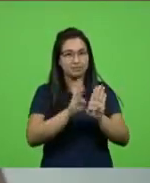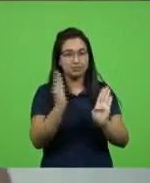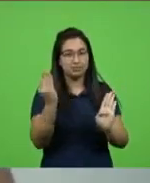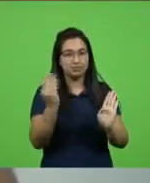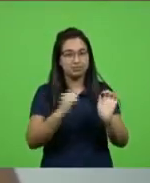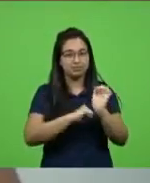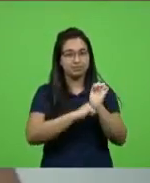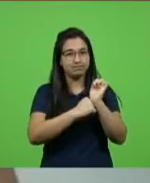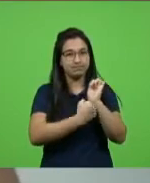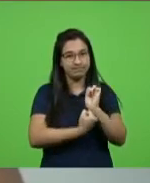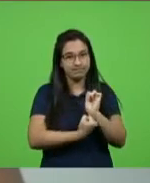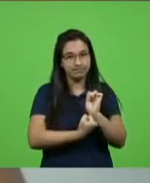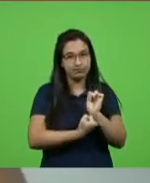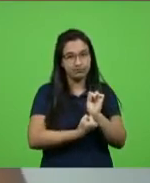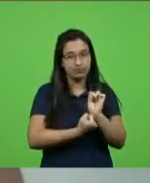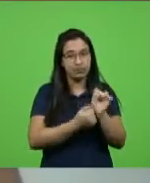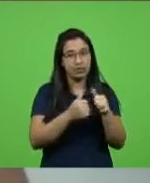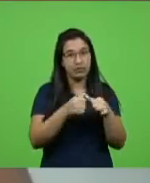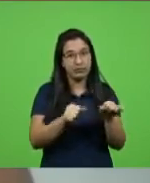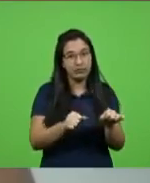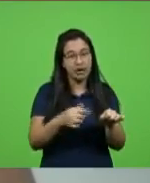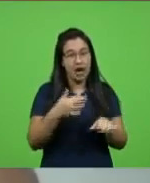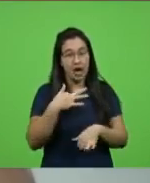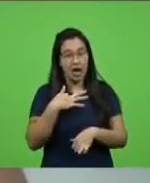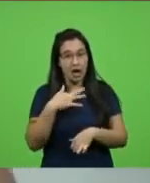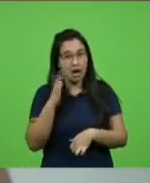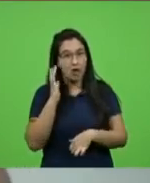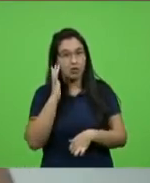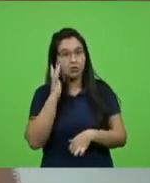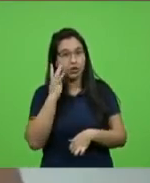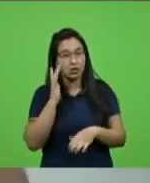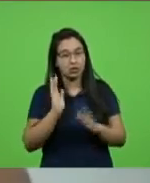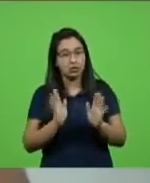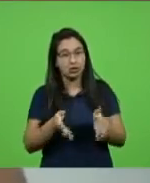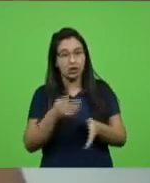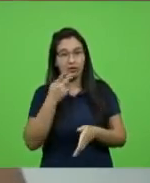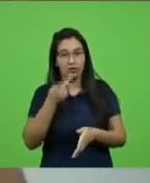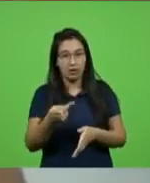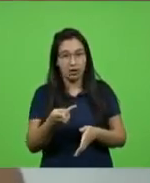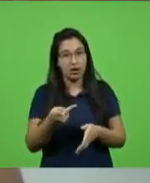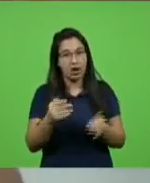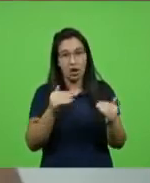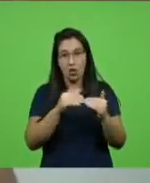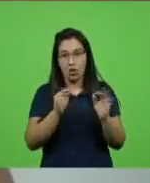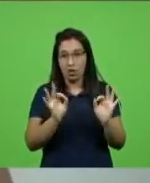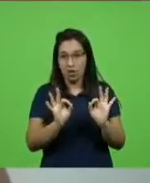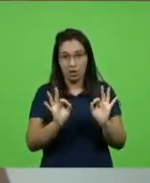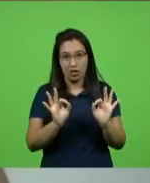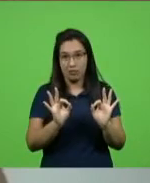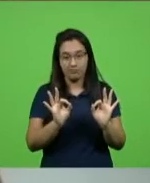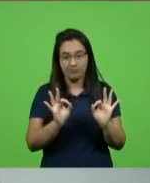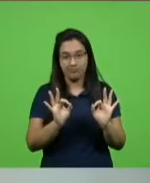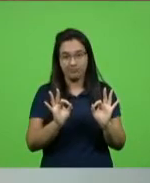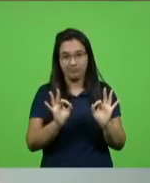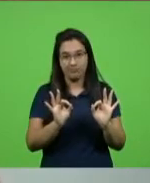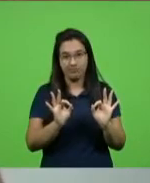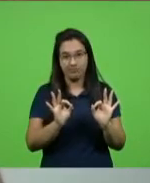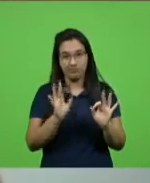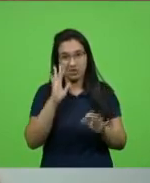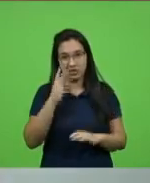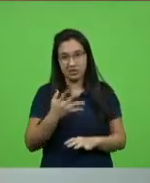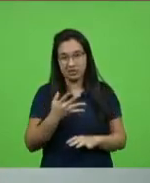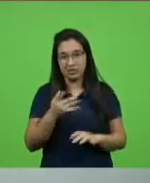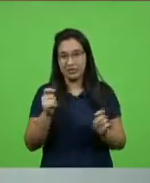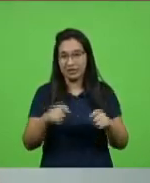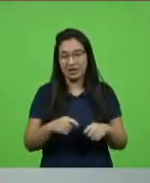permanente que no meu ver eu já disse isso em outras ocasiões não é alternativa não é a solução deputado